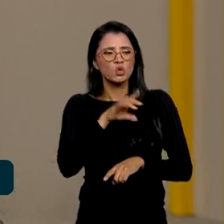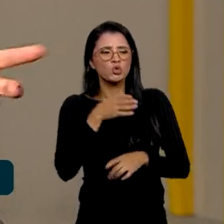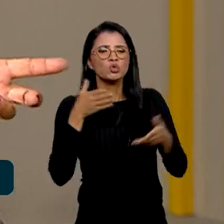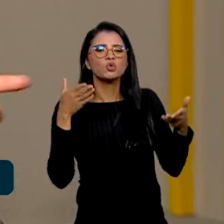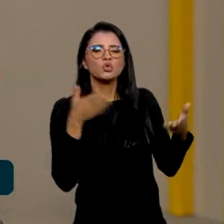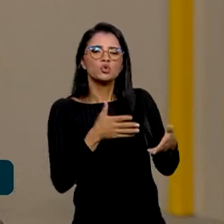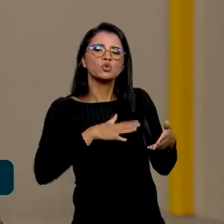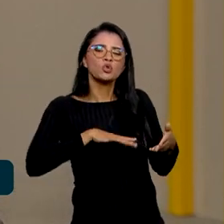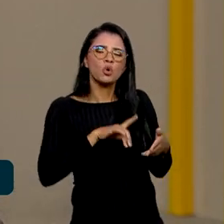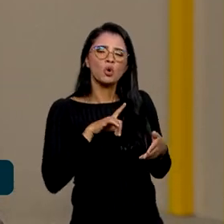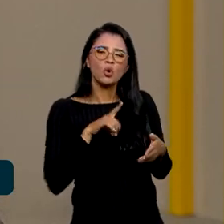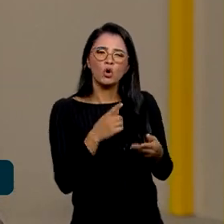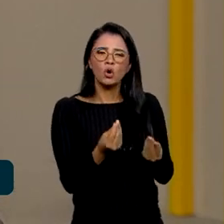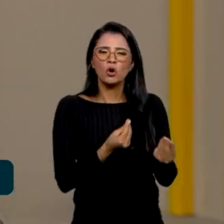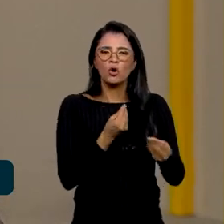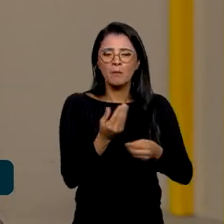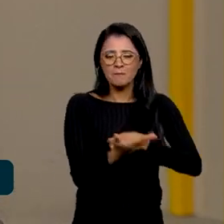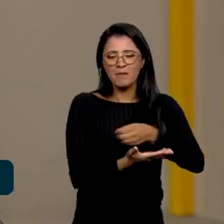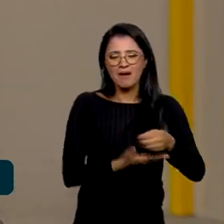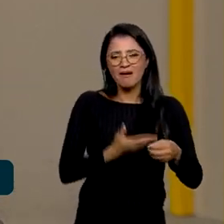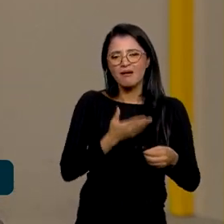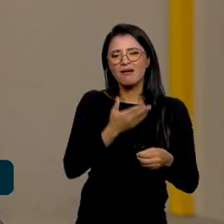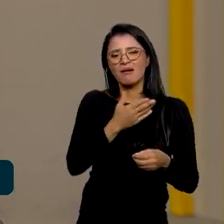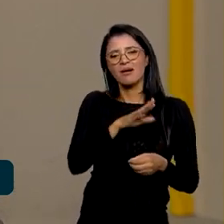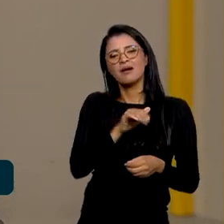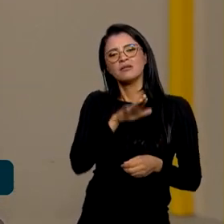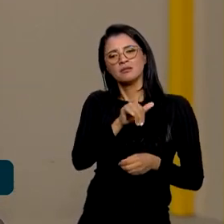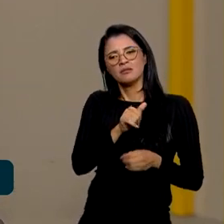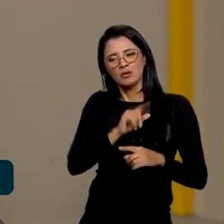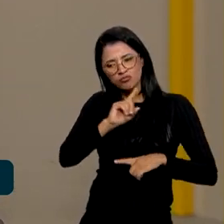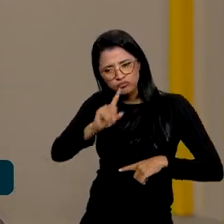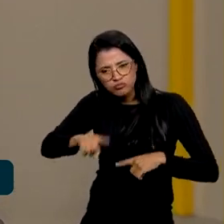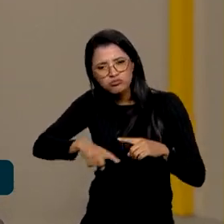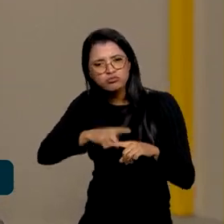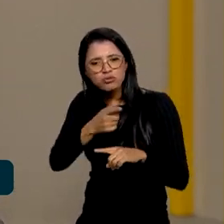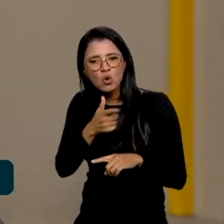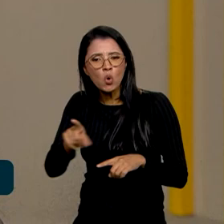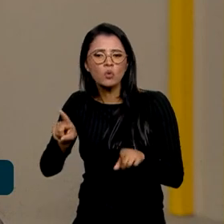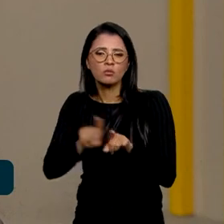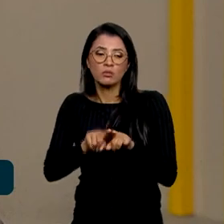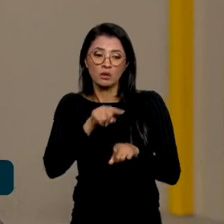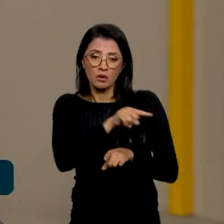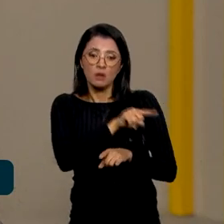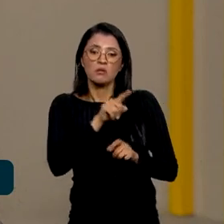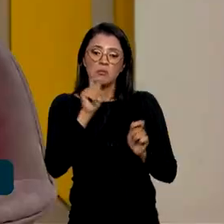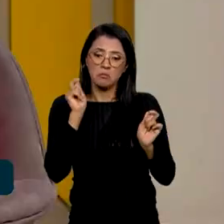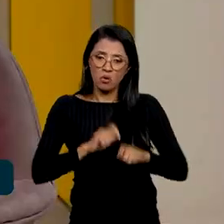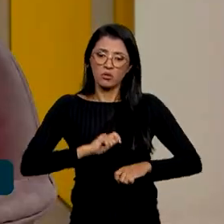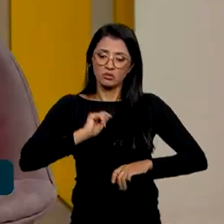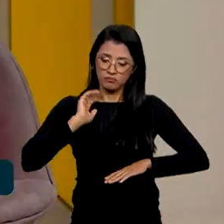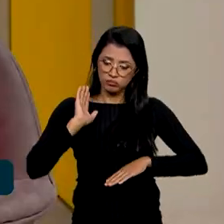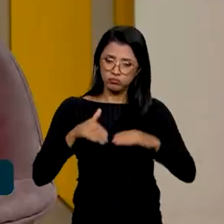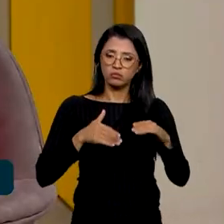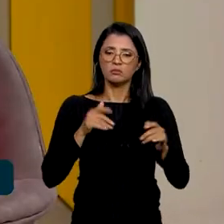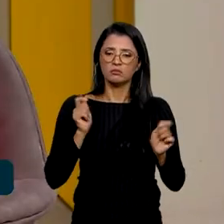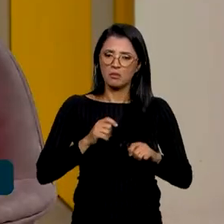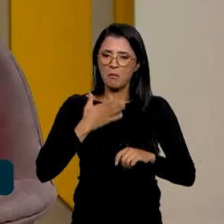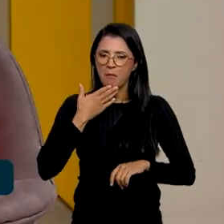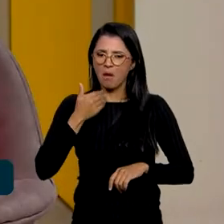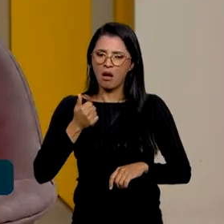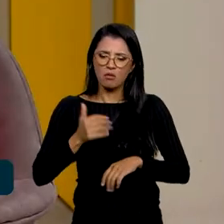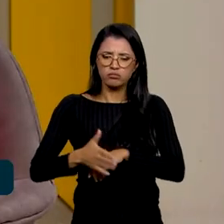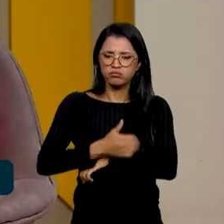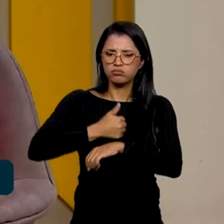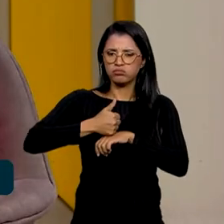no fomento de base, mas é alavancar esses grupos para que eles possam avançar e se tornarem cada vez mais